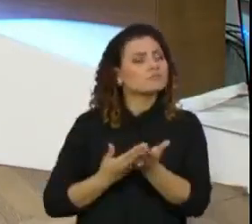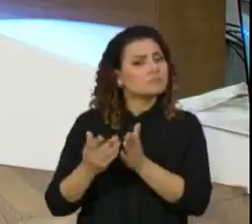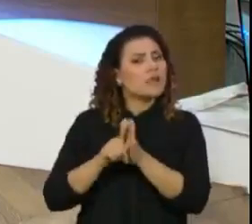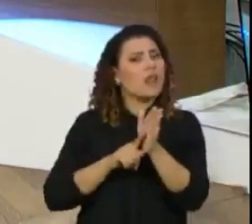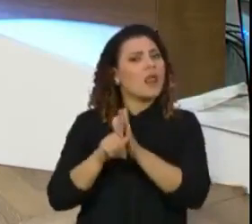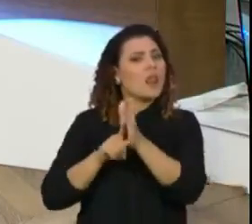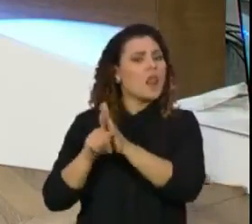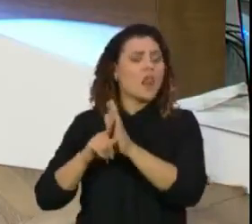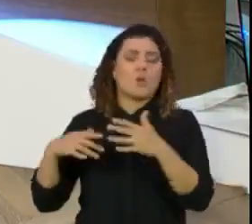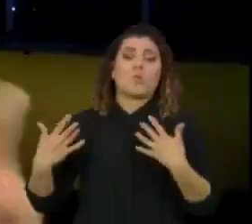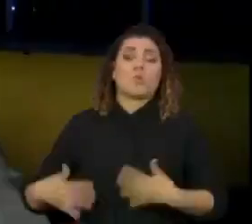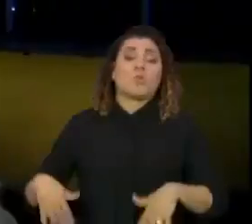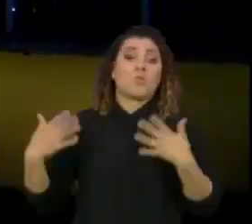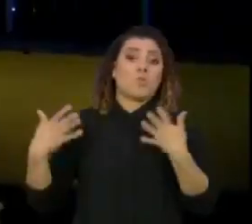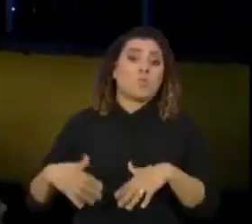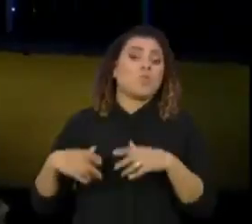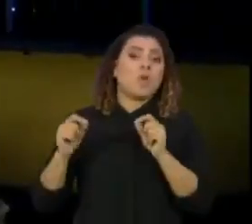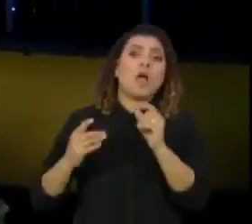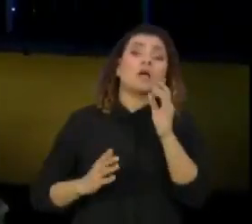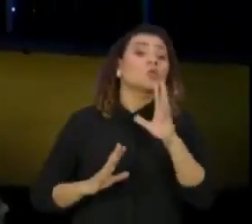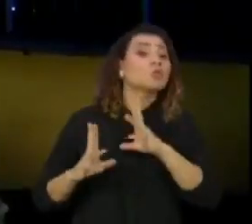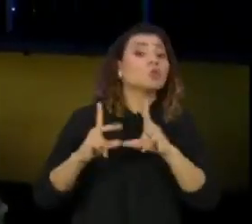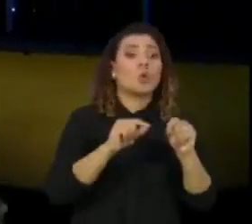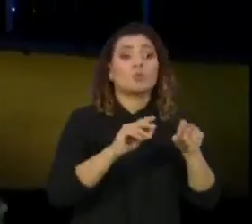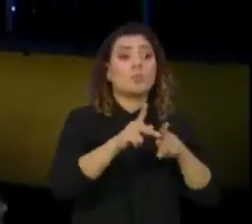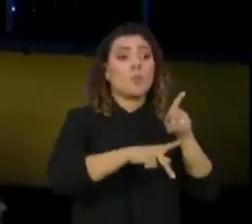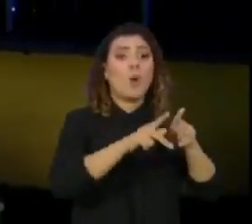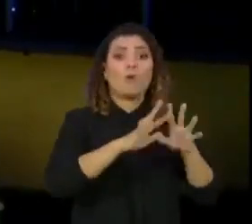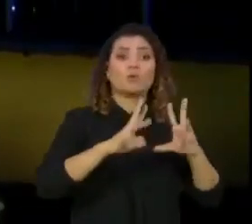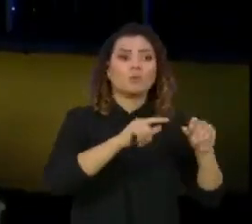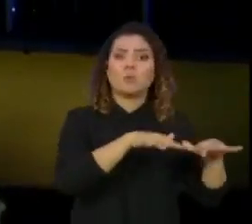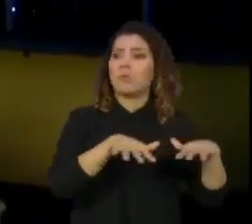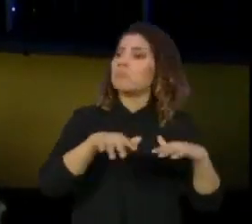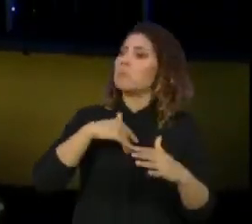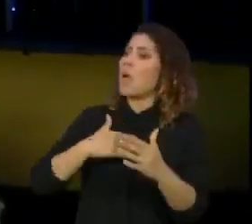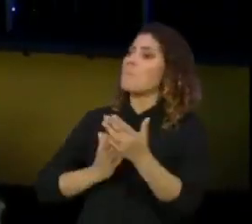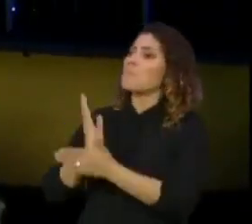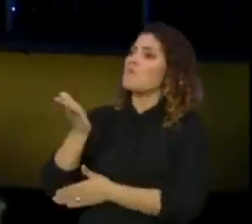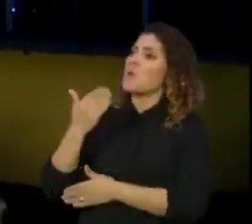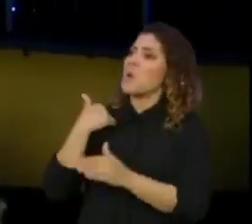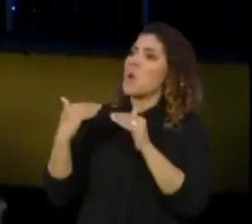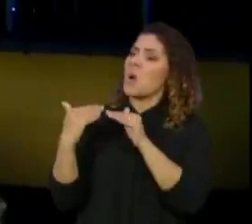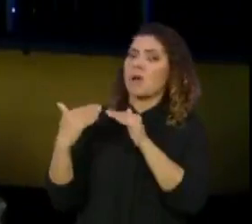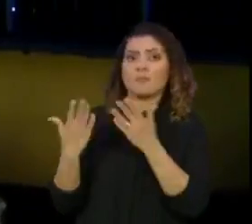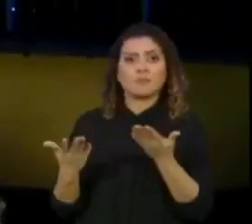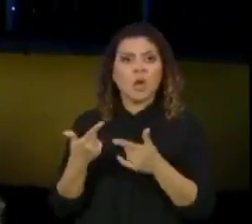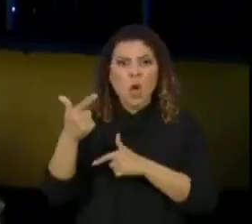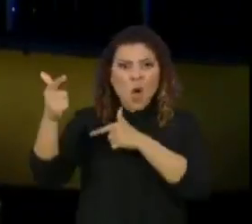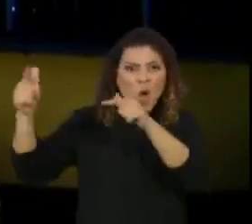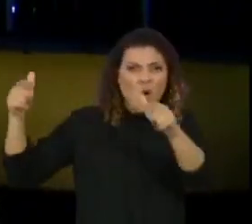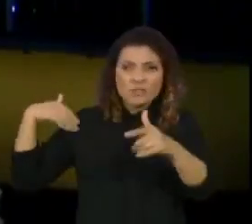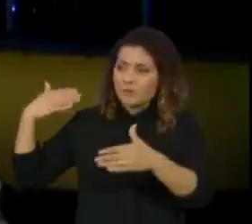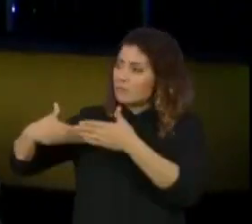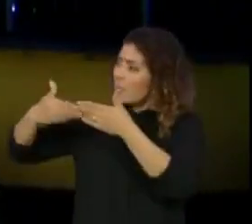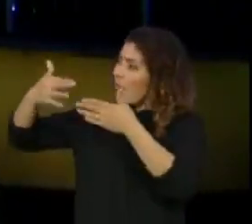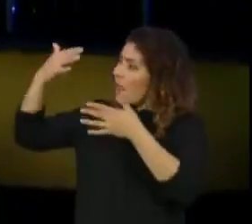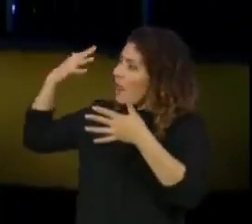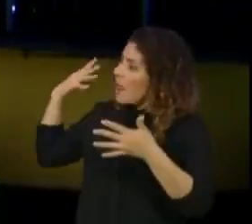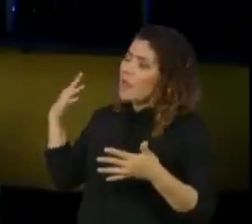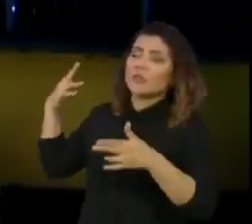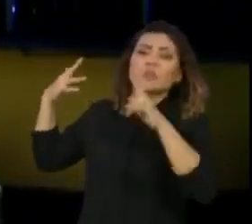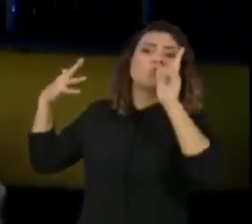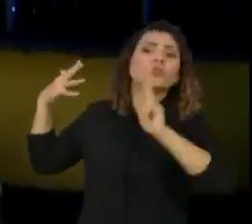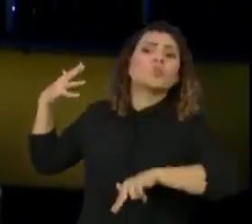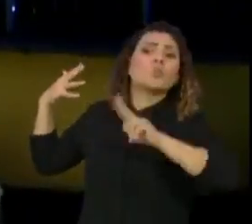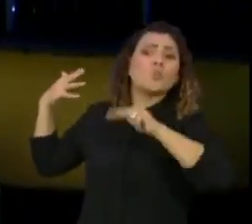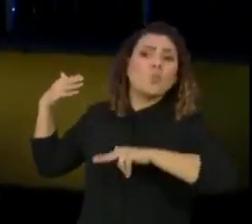um índice superlativo de aprovação. E nenhuma outra comissão parlamentar de inquérito produziu